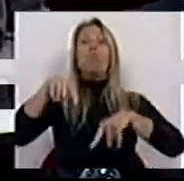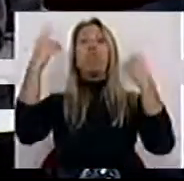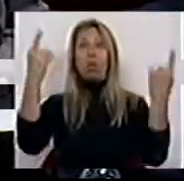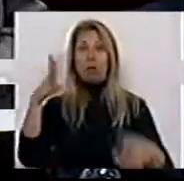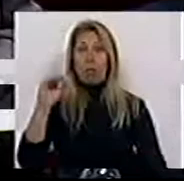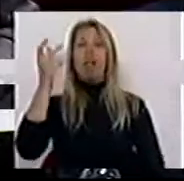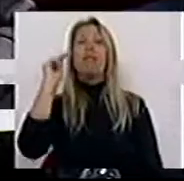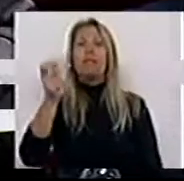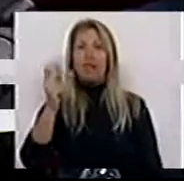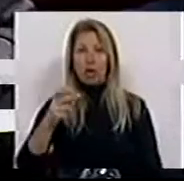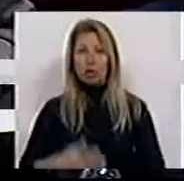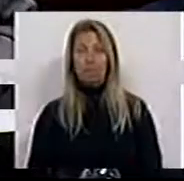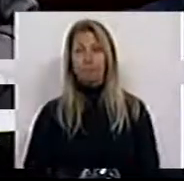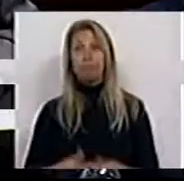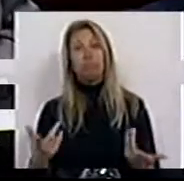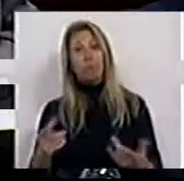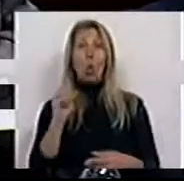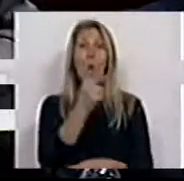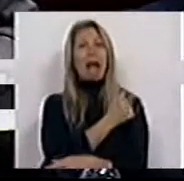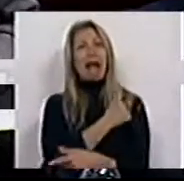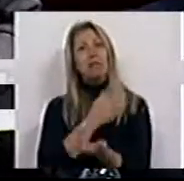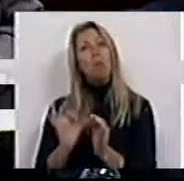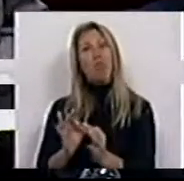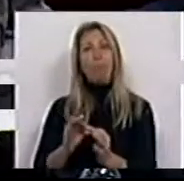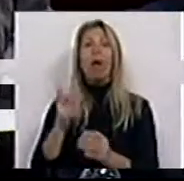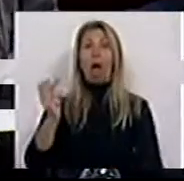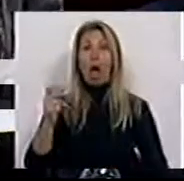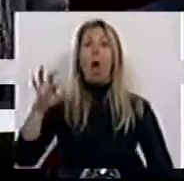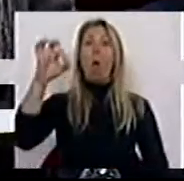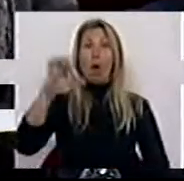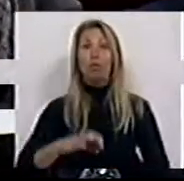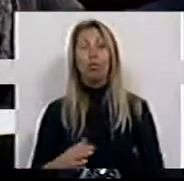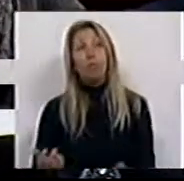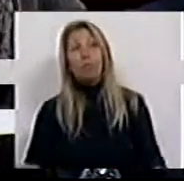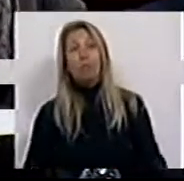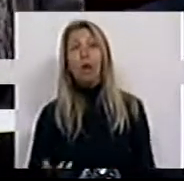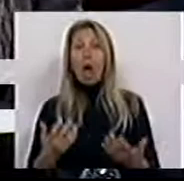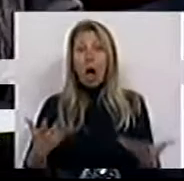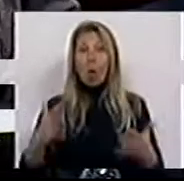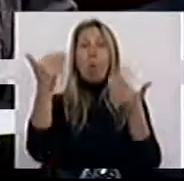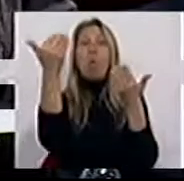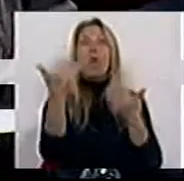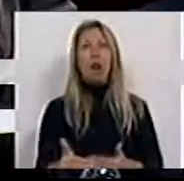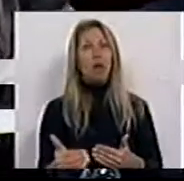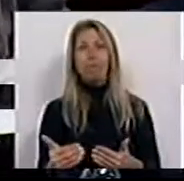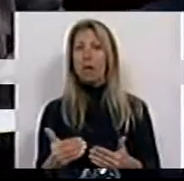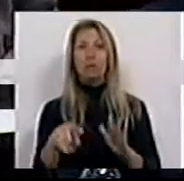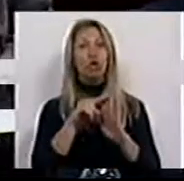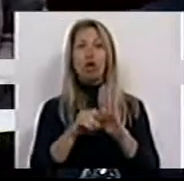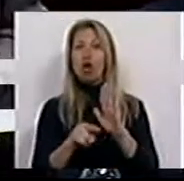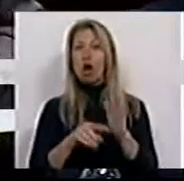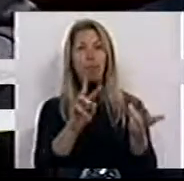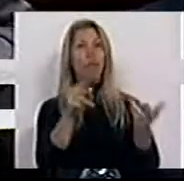no caso do edificado habitacional 8 anos, estamos exatamente no limite dessa norma